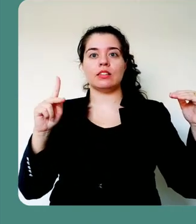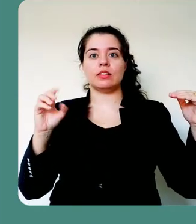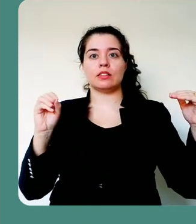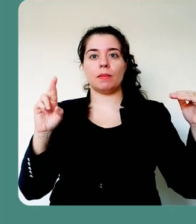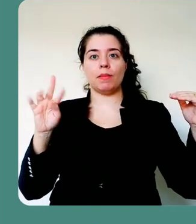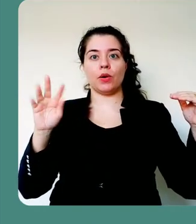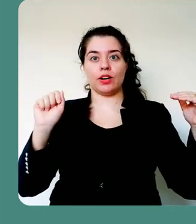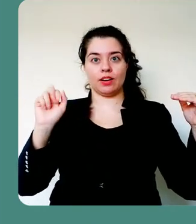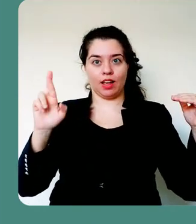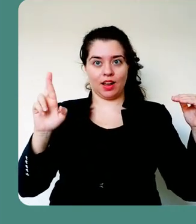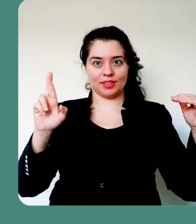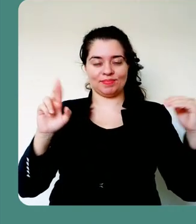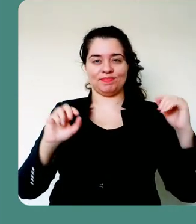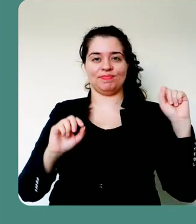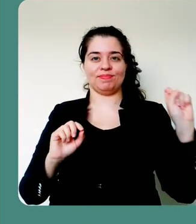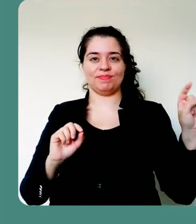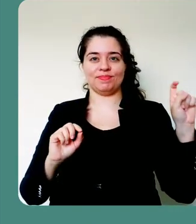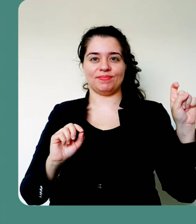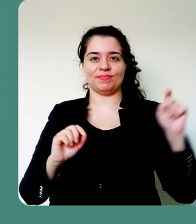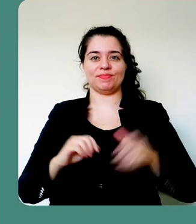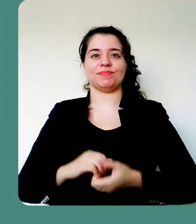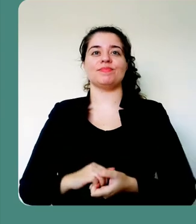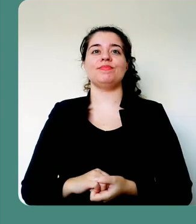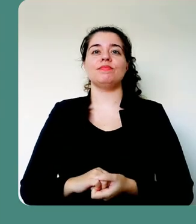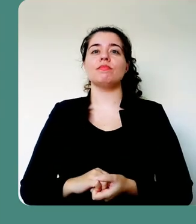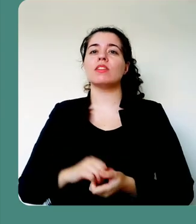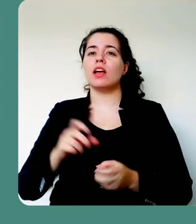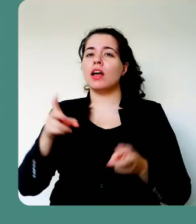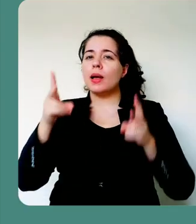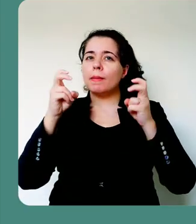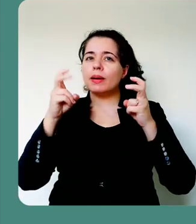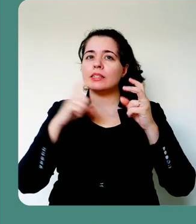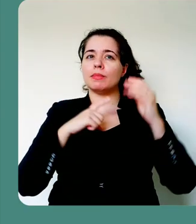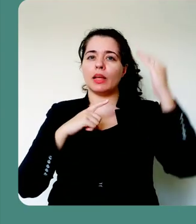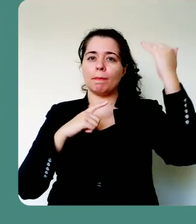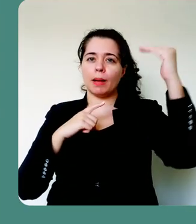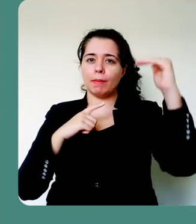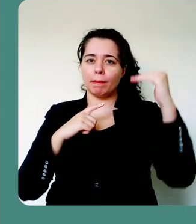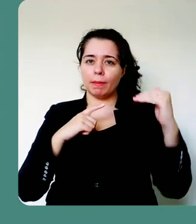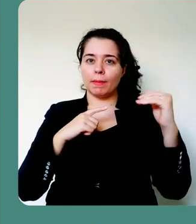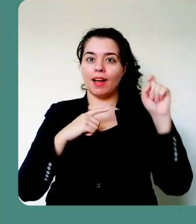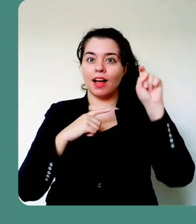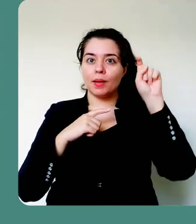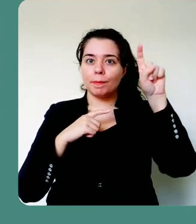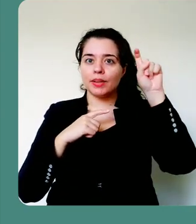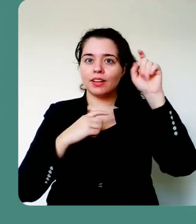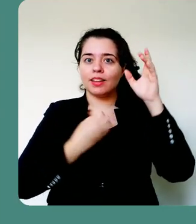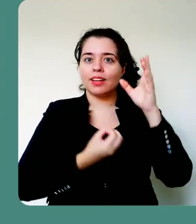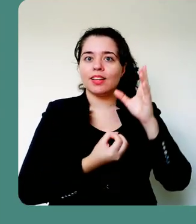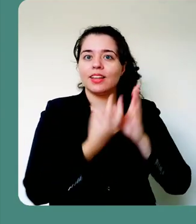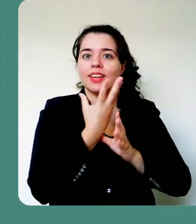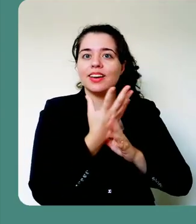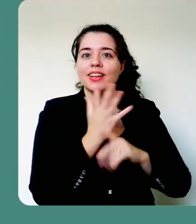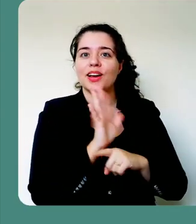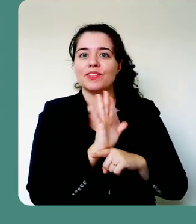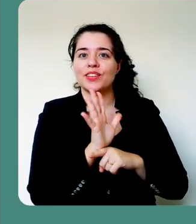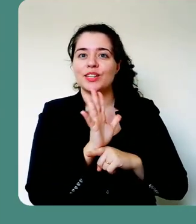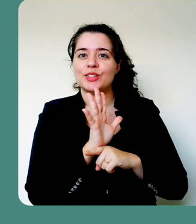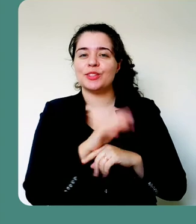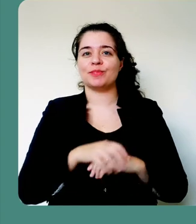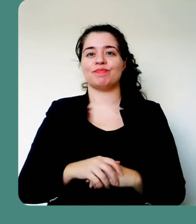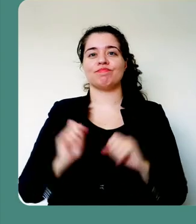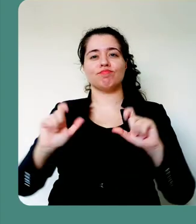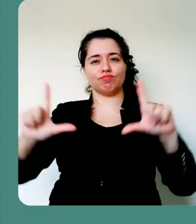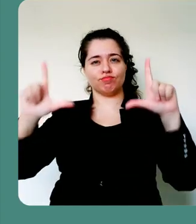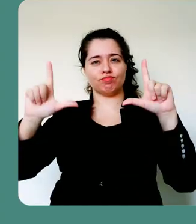No menu de exportação, então, eu vou clicar em criar vídeo. Então, aqui eu tenho algumas possibilidades